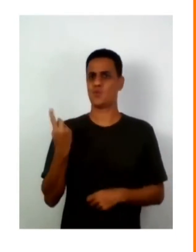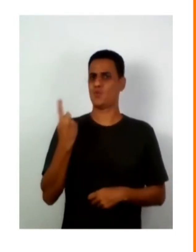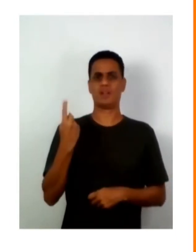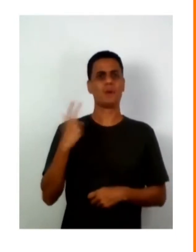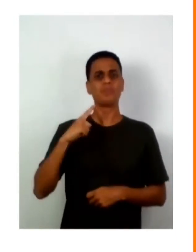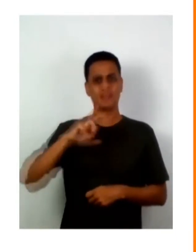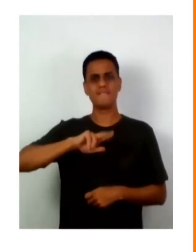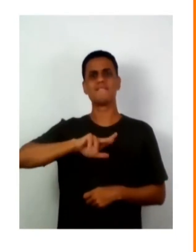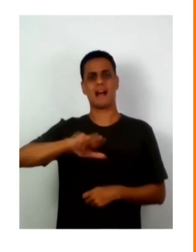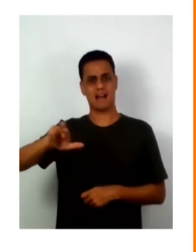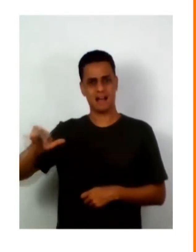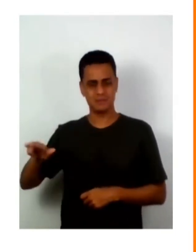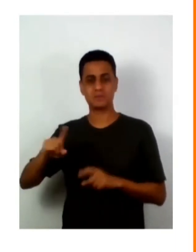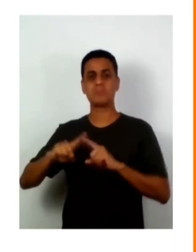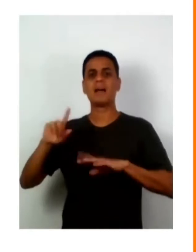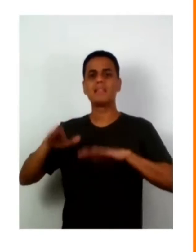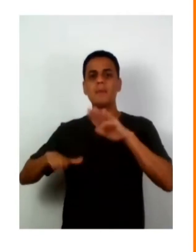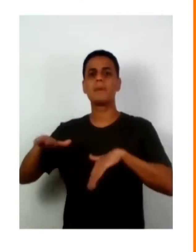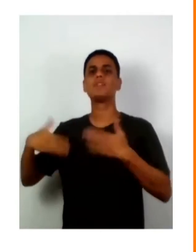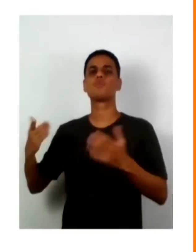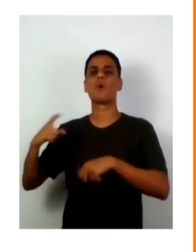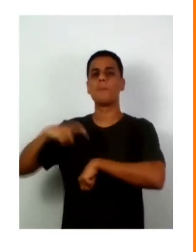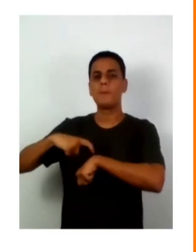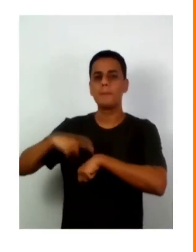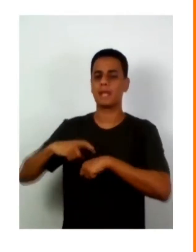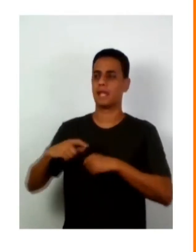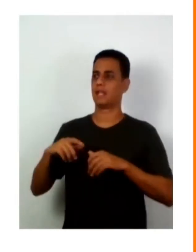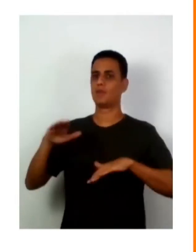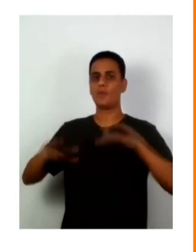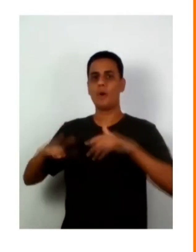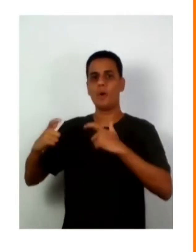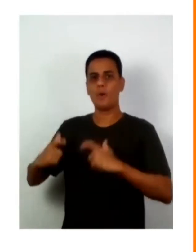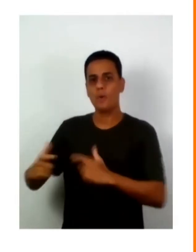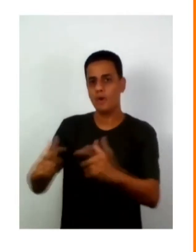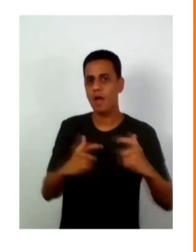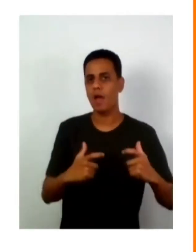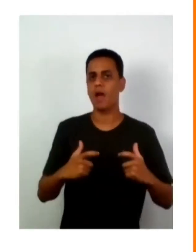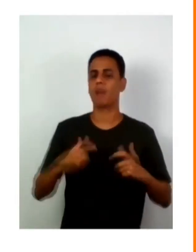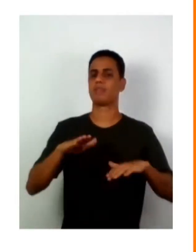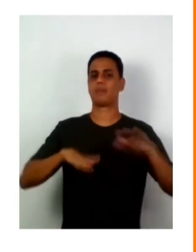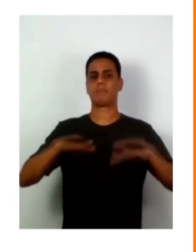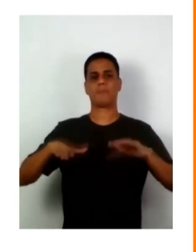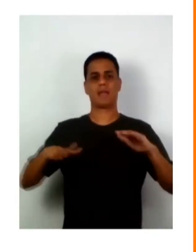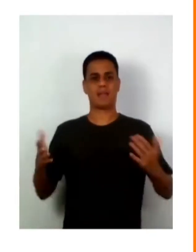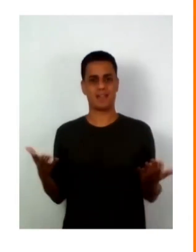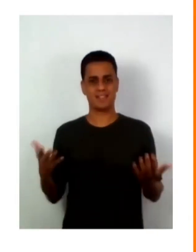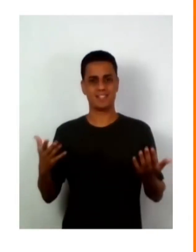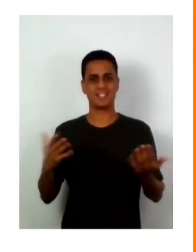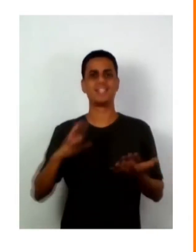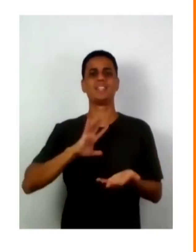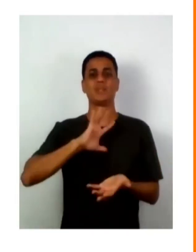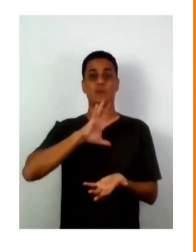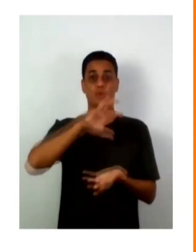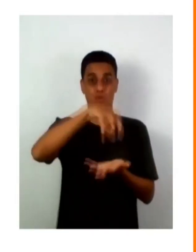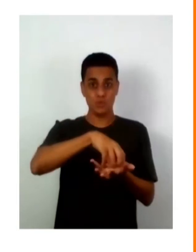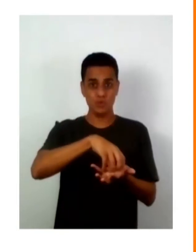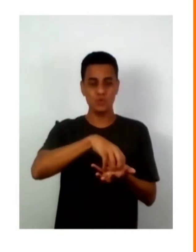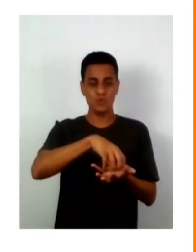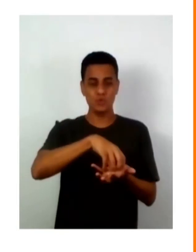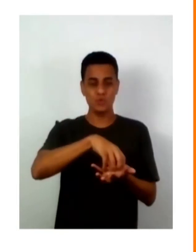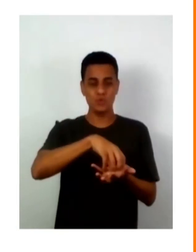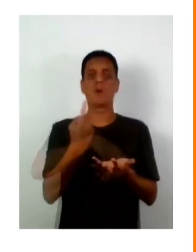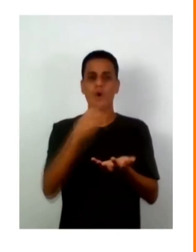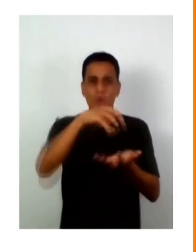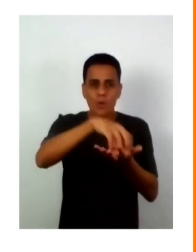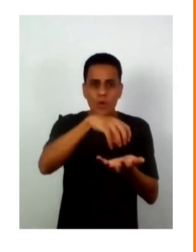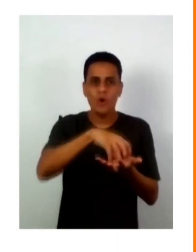poder, mas além disso em diferentes momentos nós podemos agir em diferentes espaços, às vezes na institucionalidade,